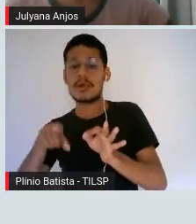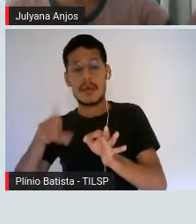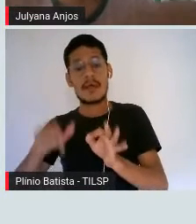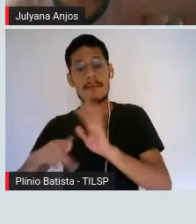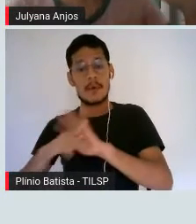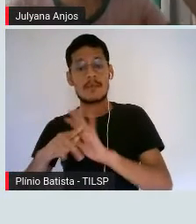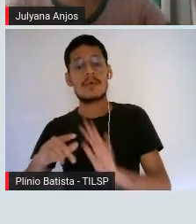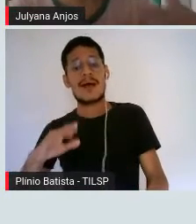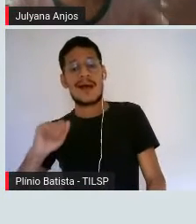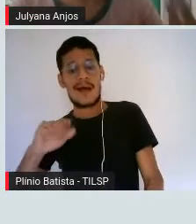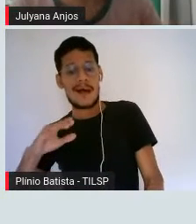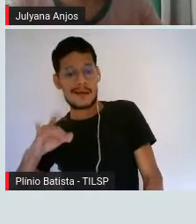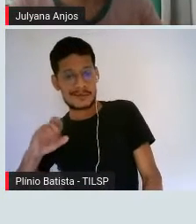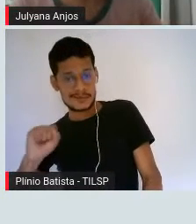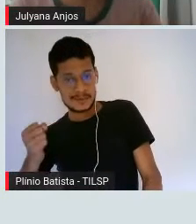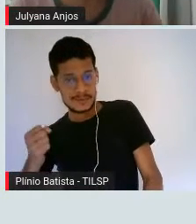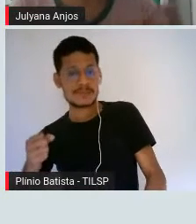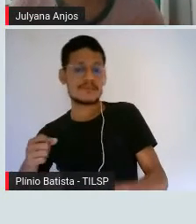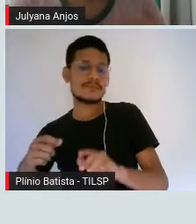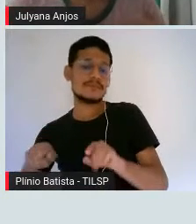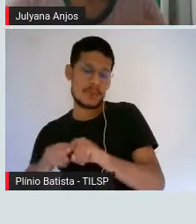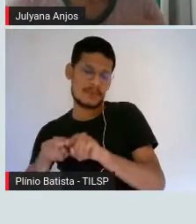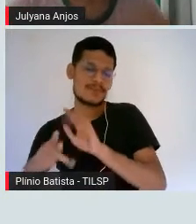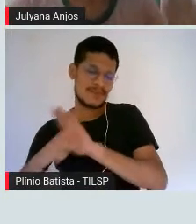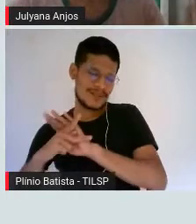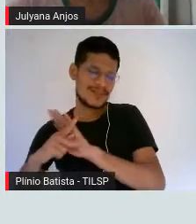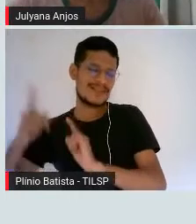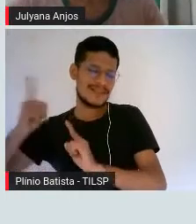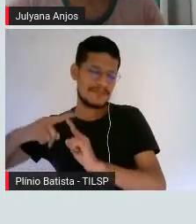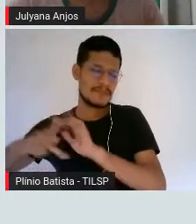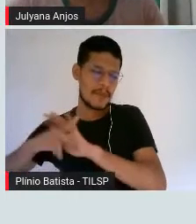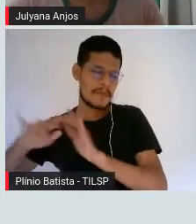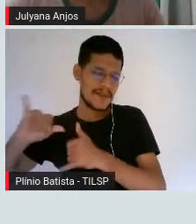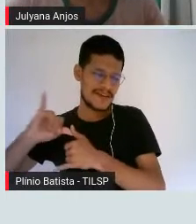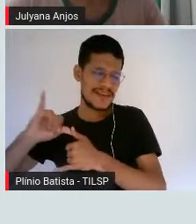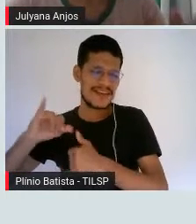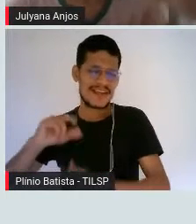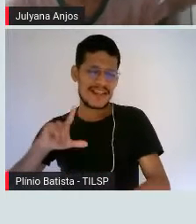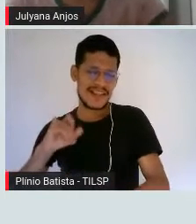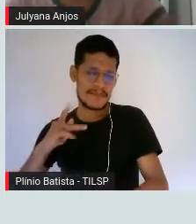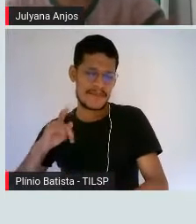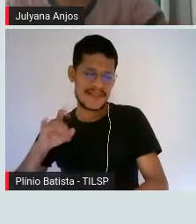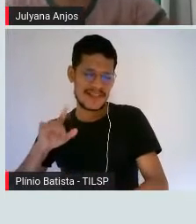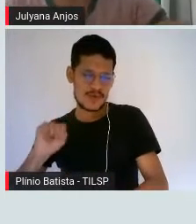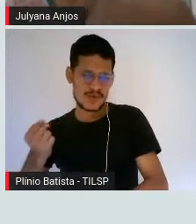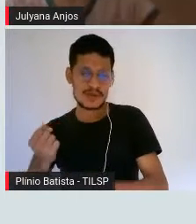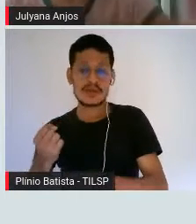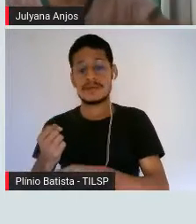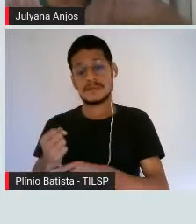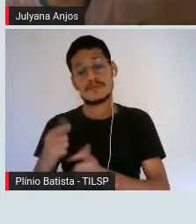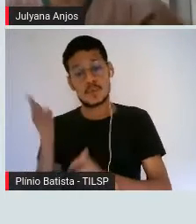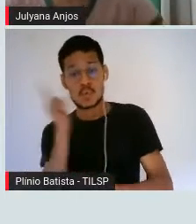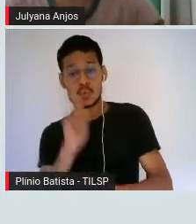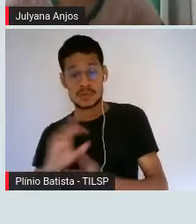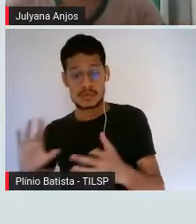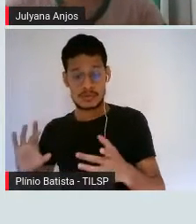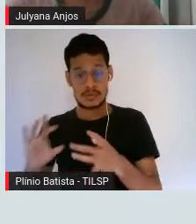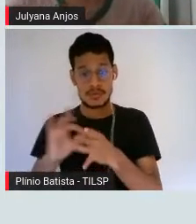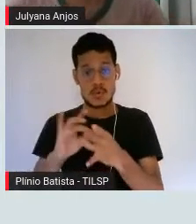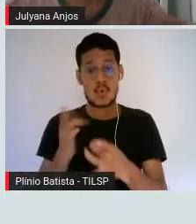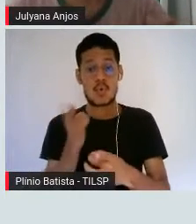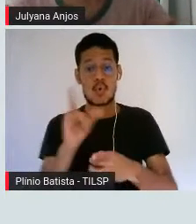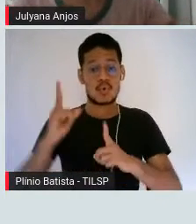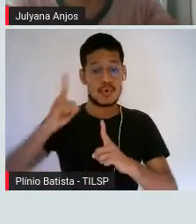um glicerídeo, um tipo de lipídio, no caso, que vai conseguir se associar facilmente com outras